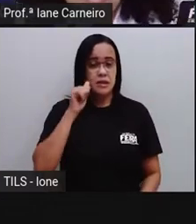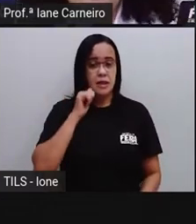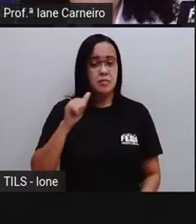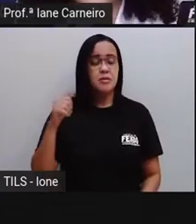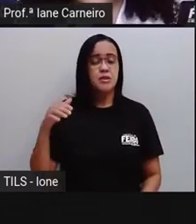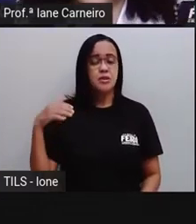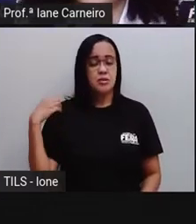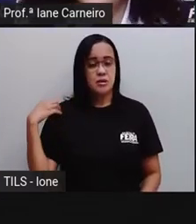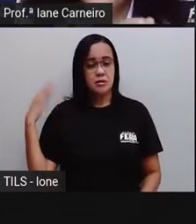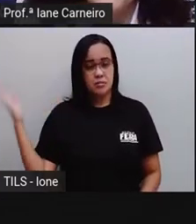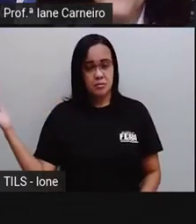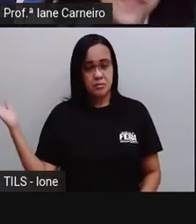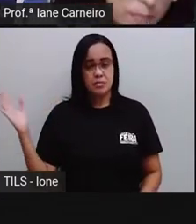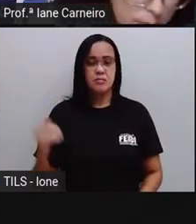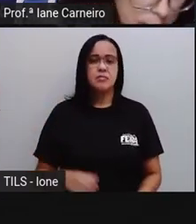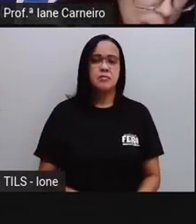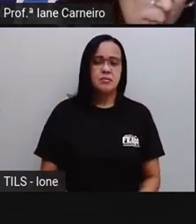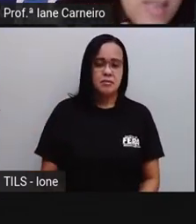Pro outro lado, né?